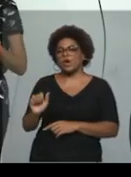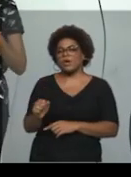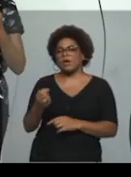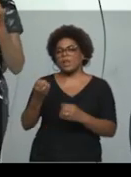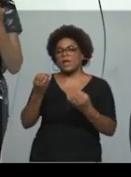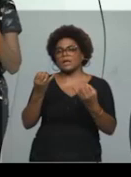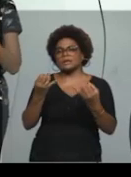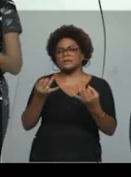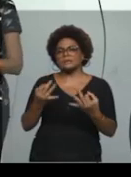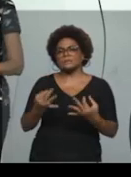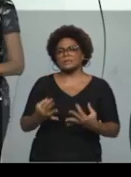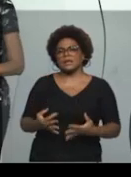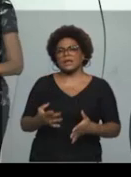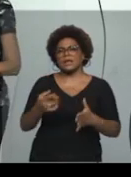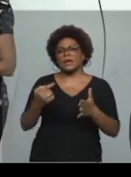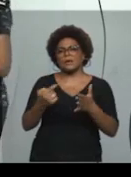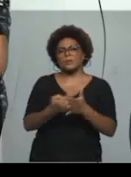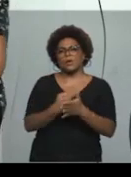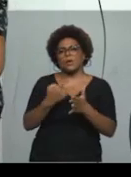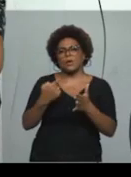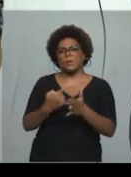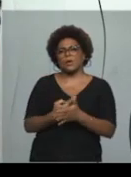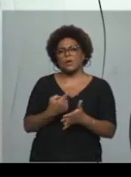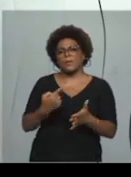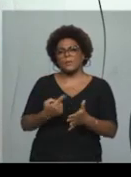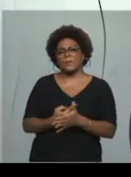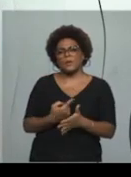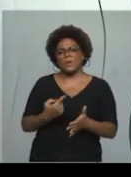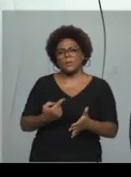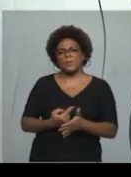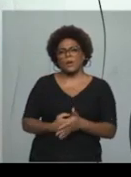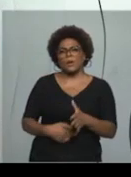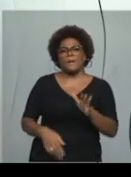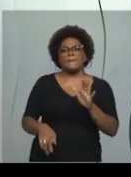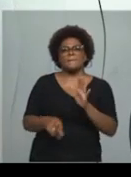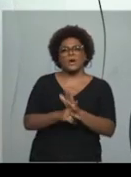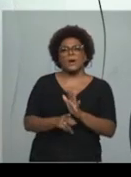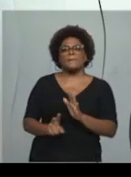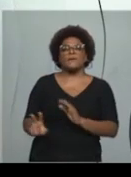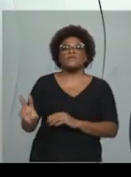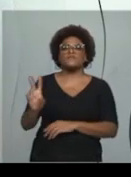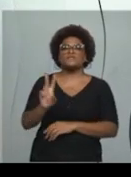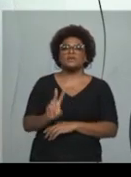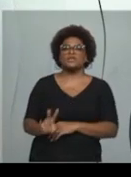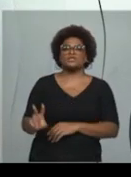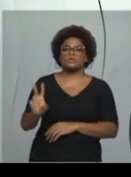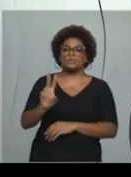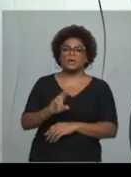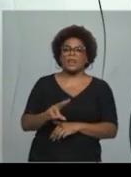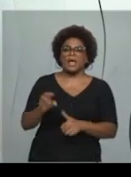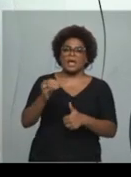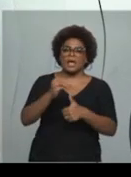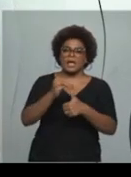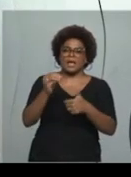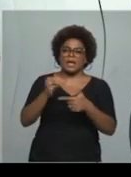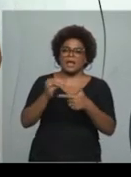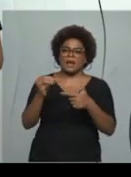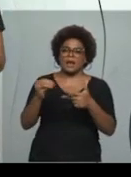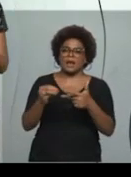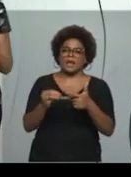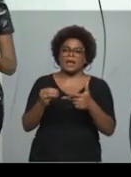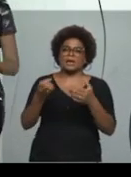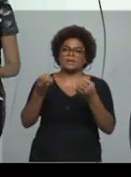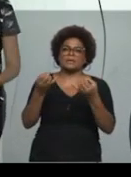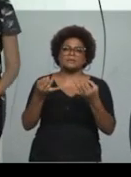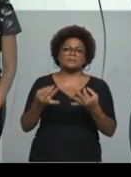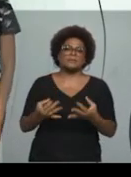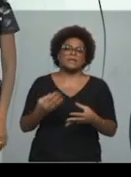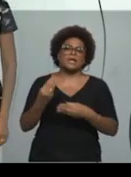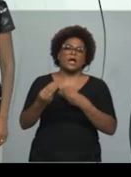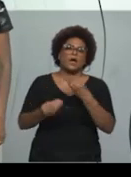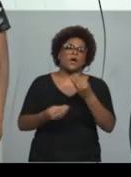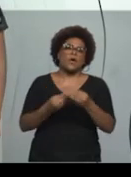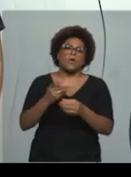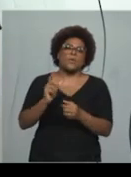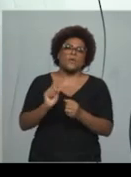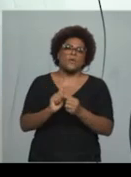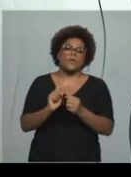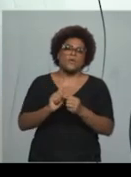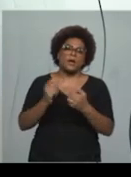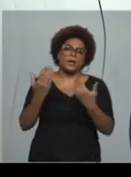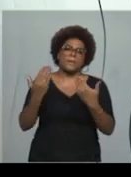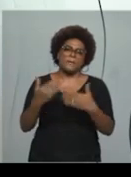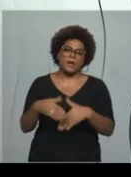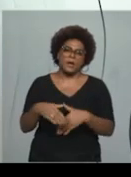do vestibular, do Enem, explicando como funciona a prova. Então, é importante que